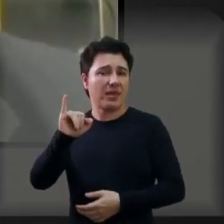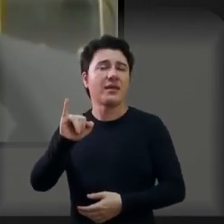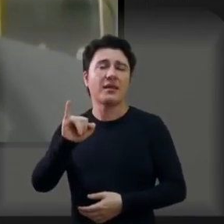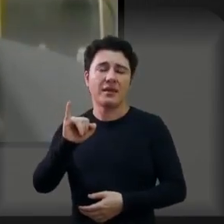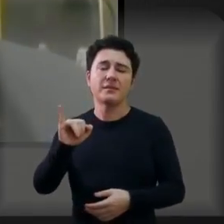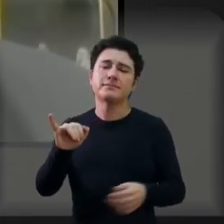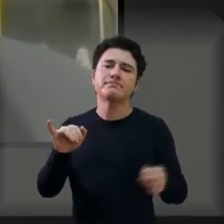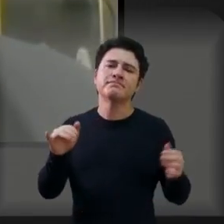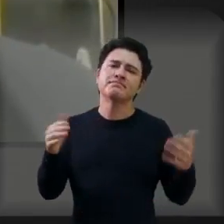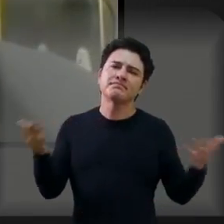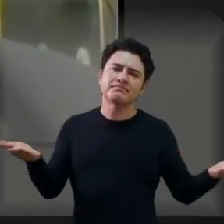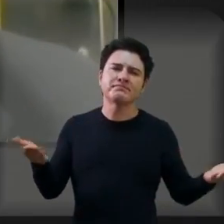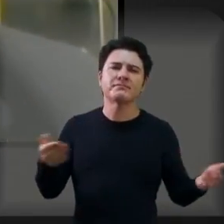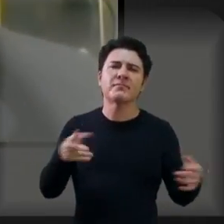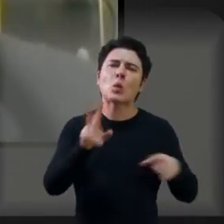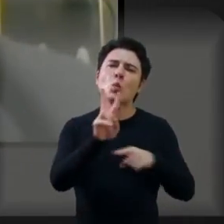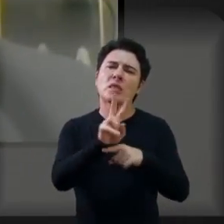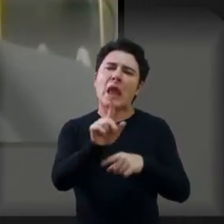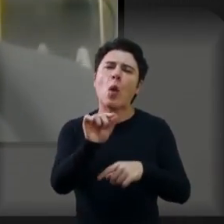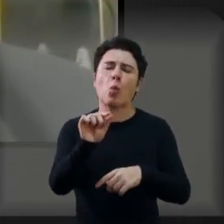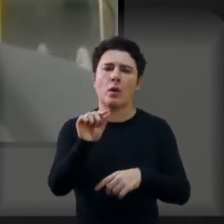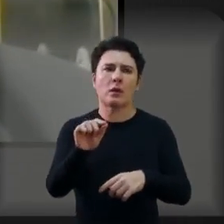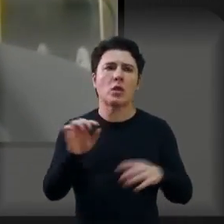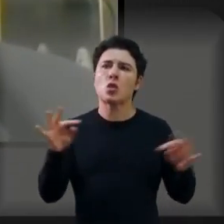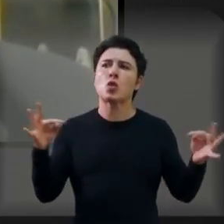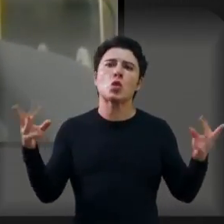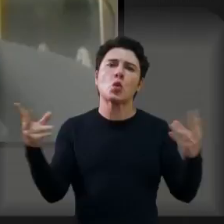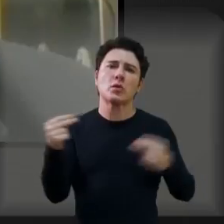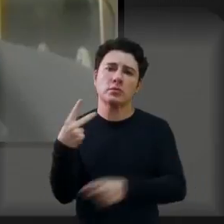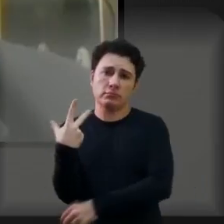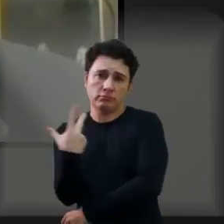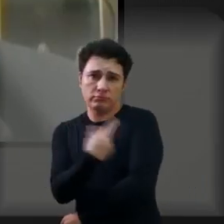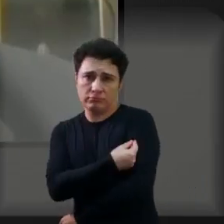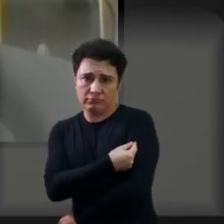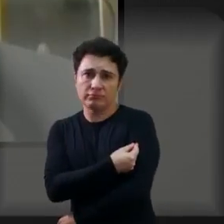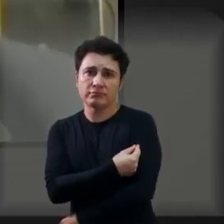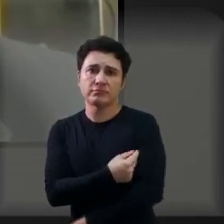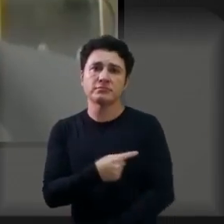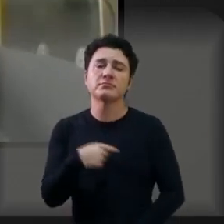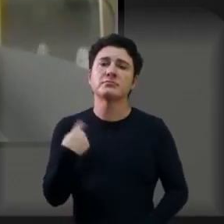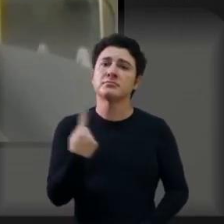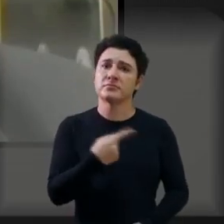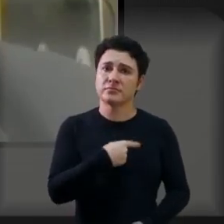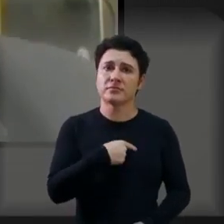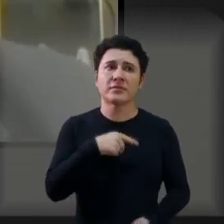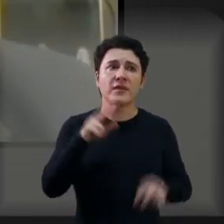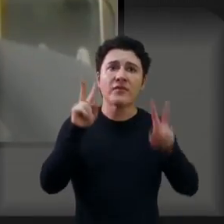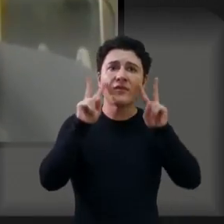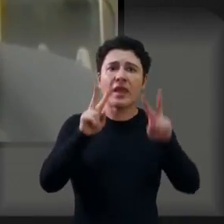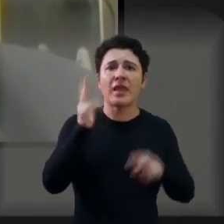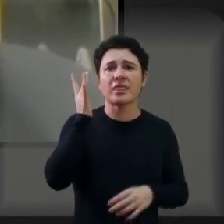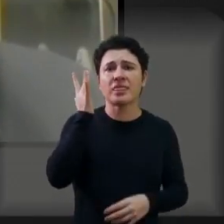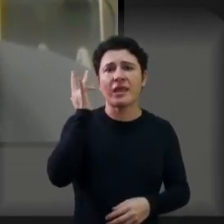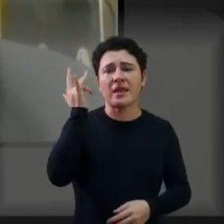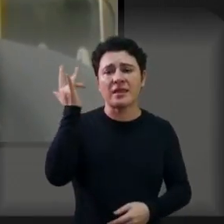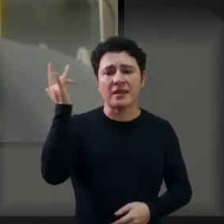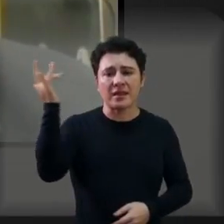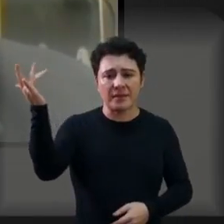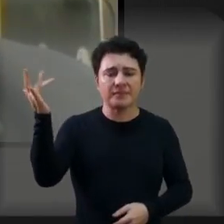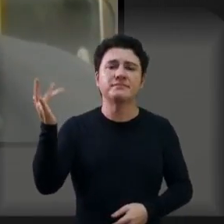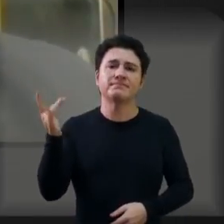que é o cuidado, e a gente sempre pede para que todo mundo vacine. E a gente está vendo isso no dia a dia, isso são fatos.